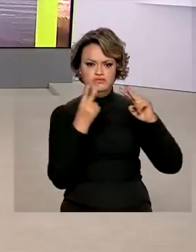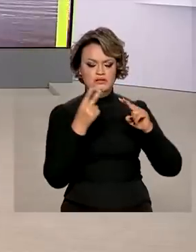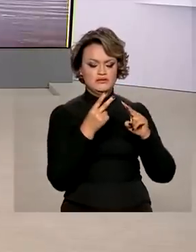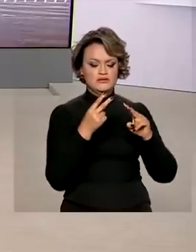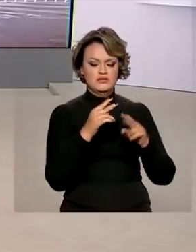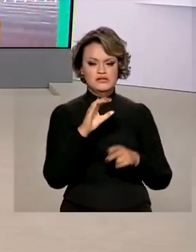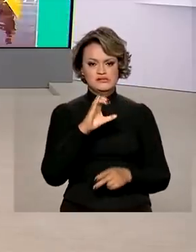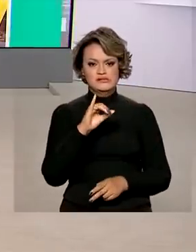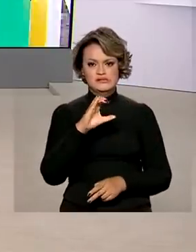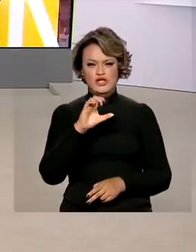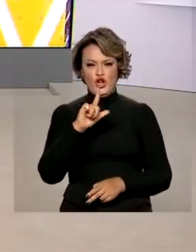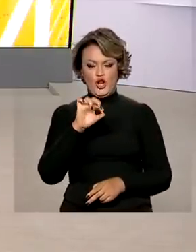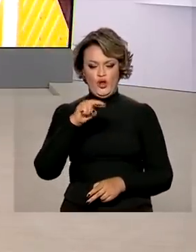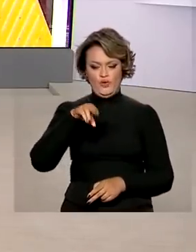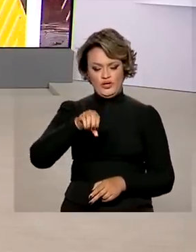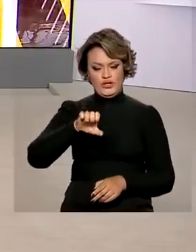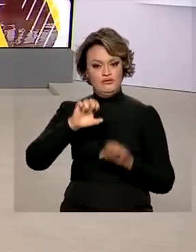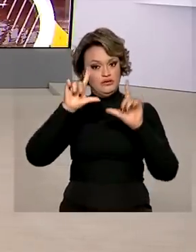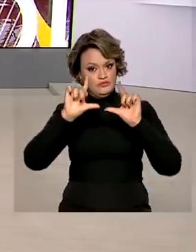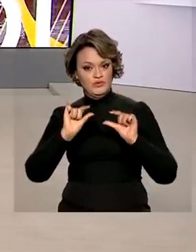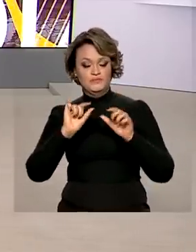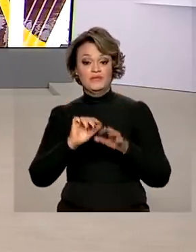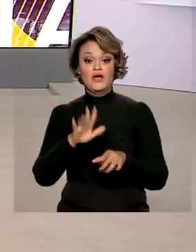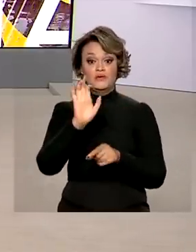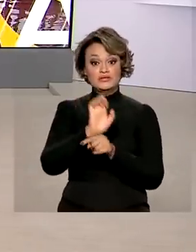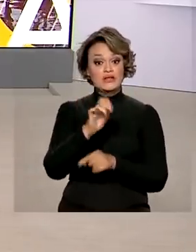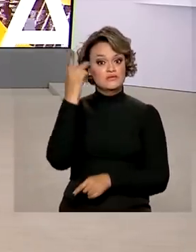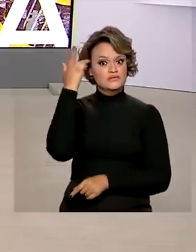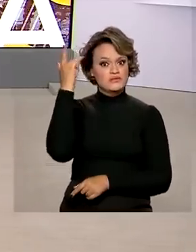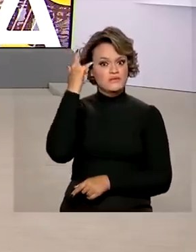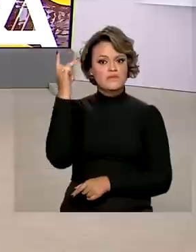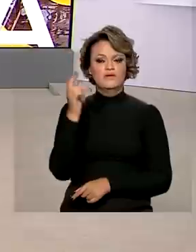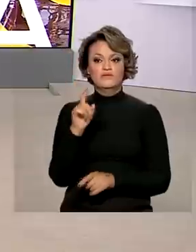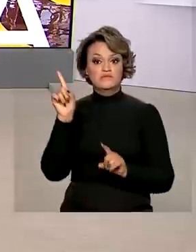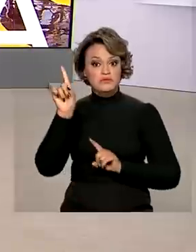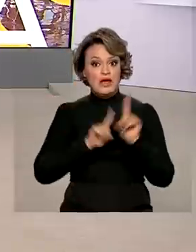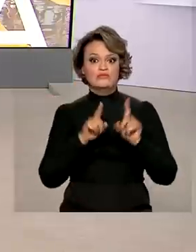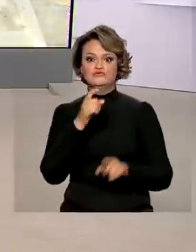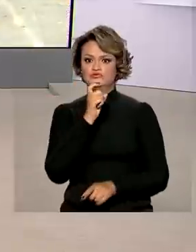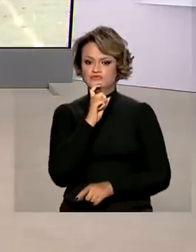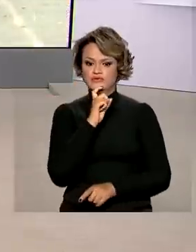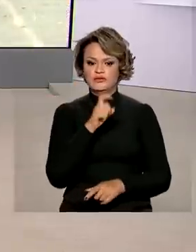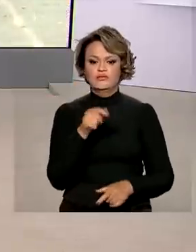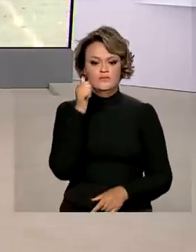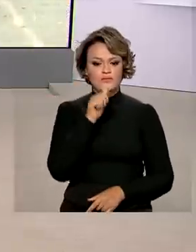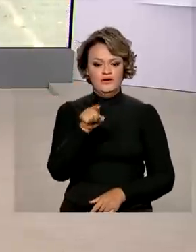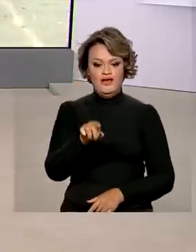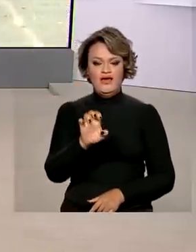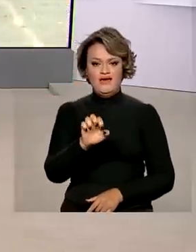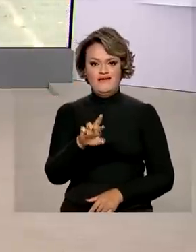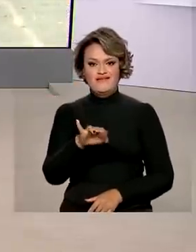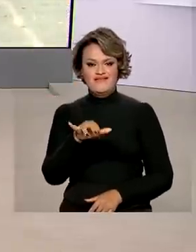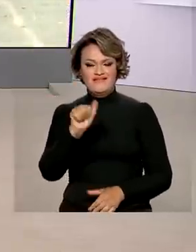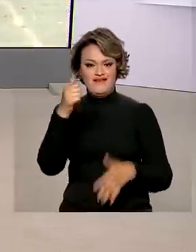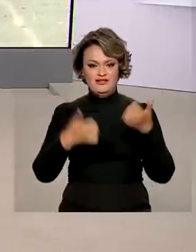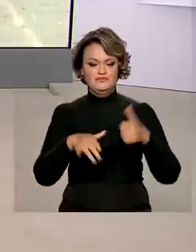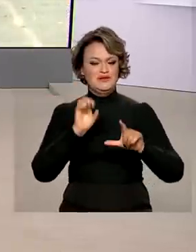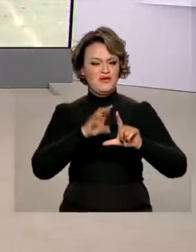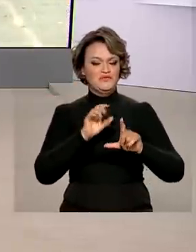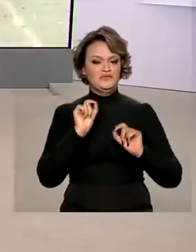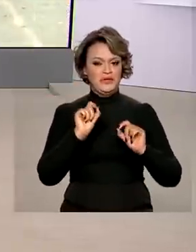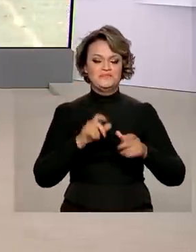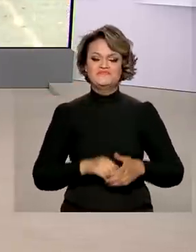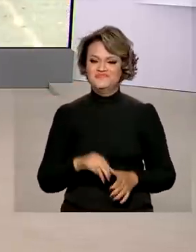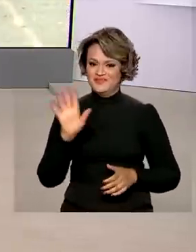afastando do litoral. Vamos a São Paulo, que registrou recorde de frio. Érica Pinheiro traz as informações ao vivo para a gente.